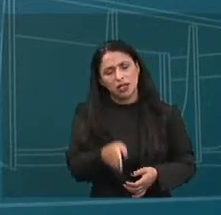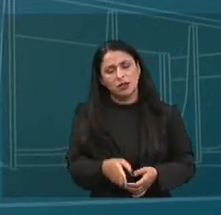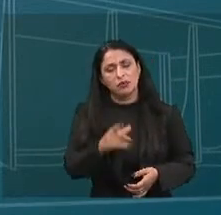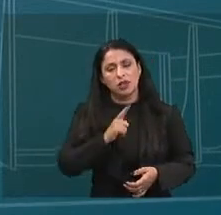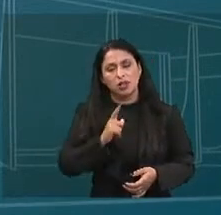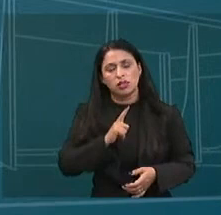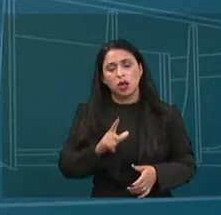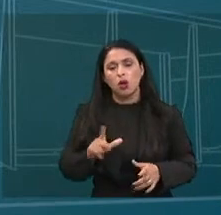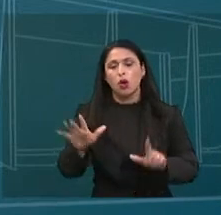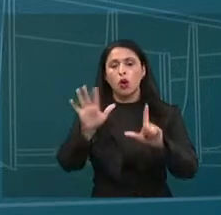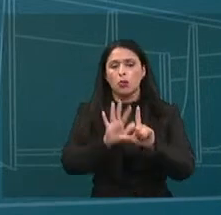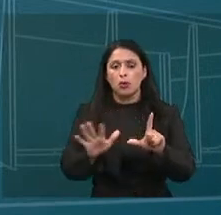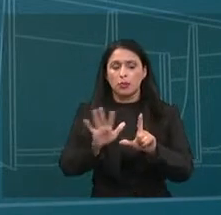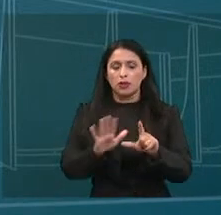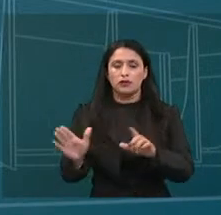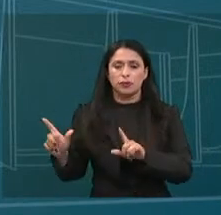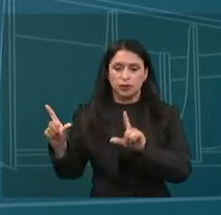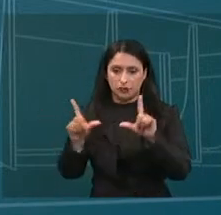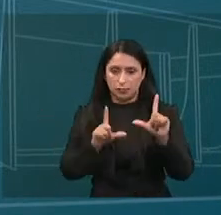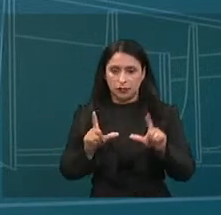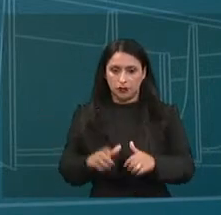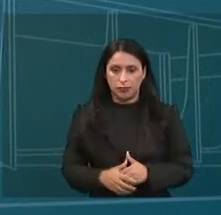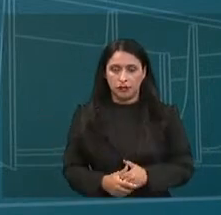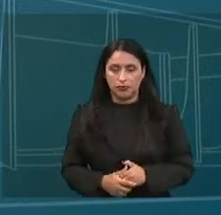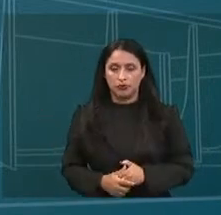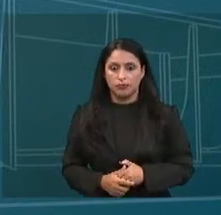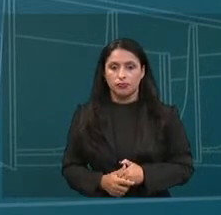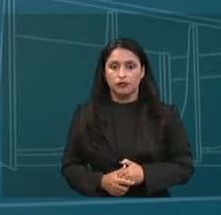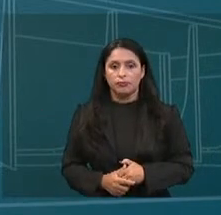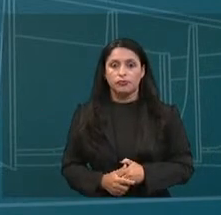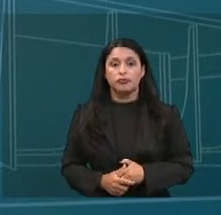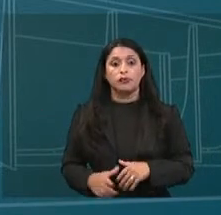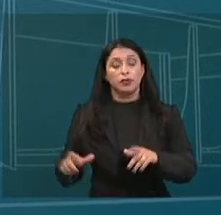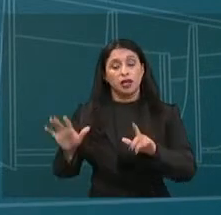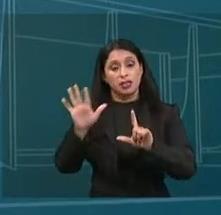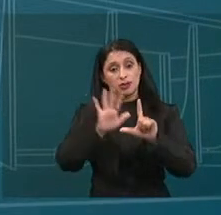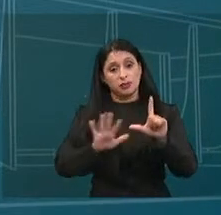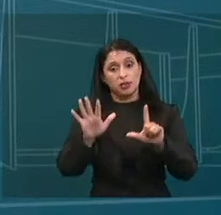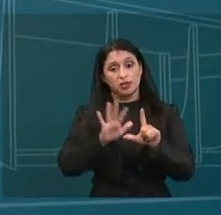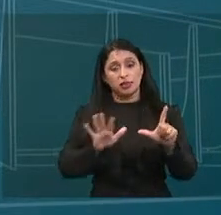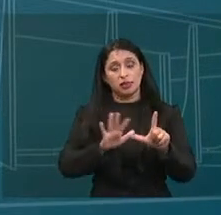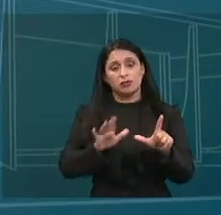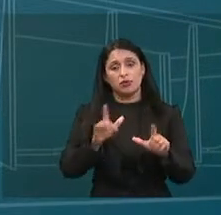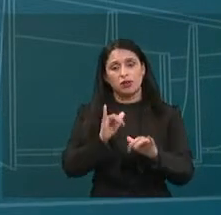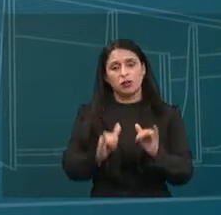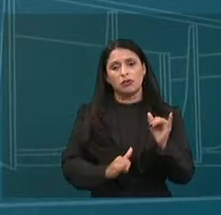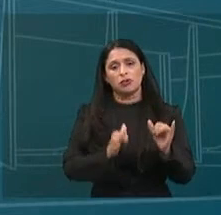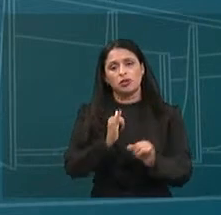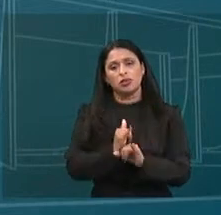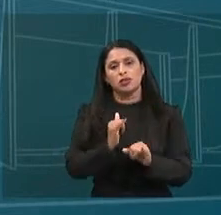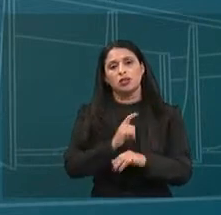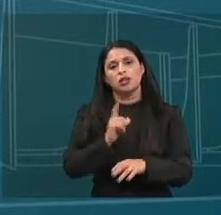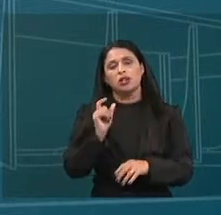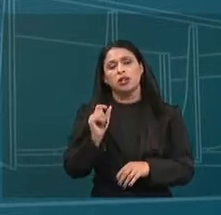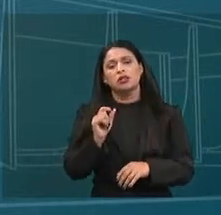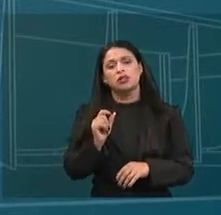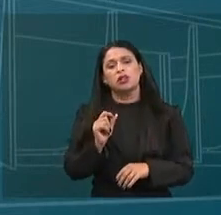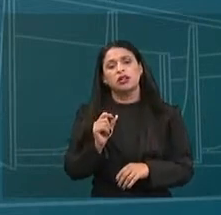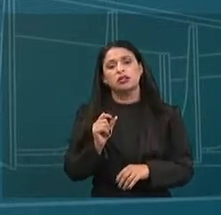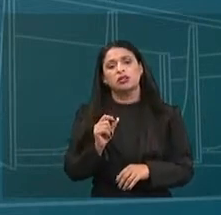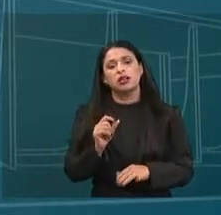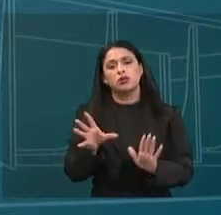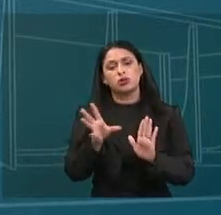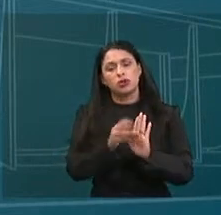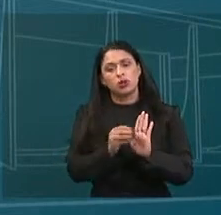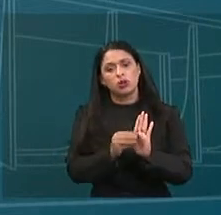design da plataforma. Próximo, por favor. As plataformas não constituem espaços neutros pelos quais transitam os conteúdos de terceiros.